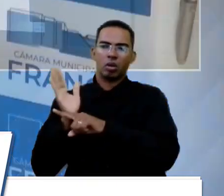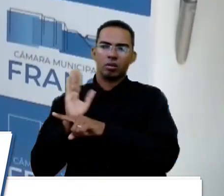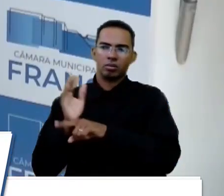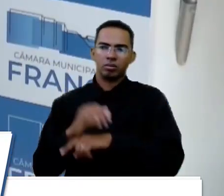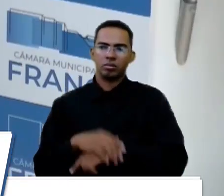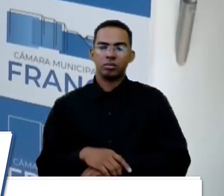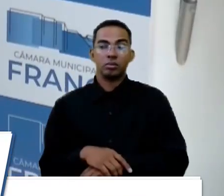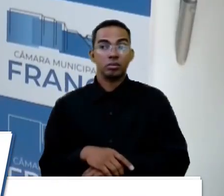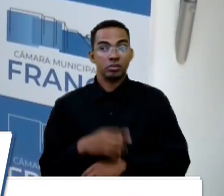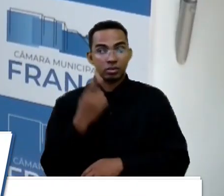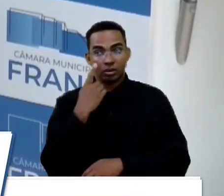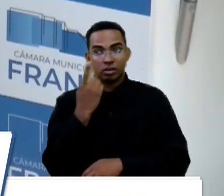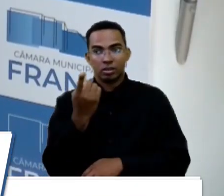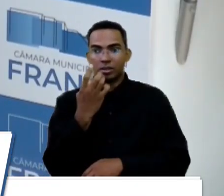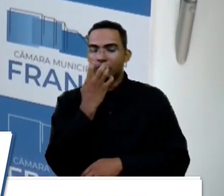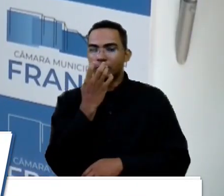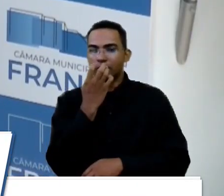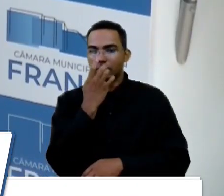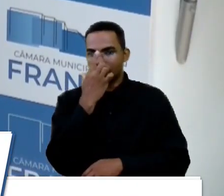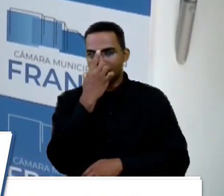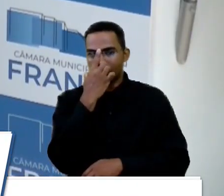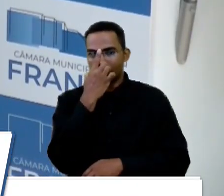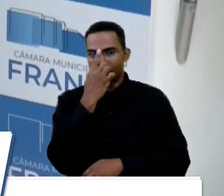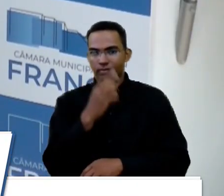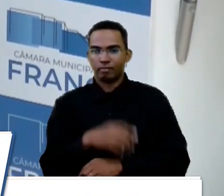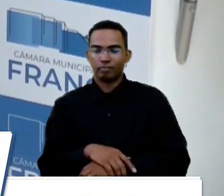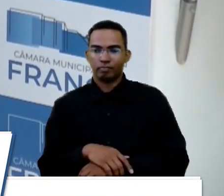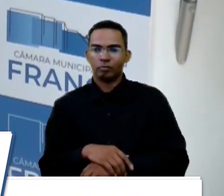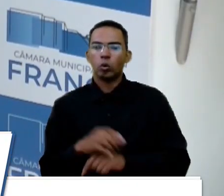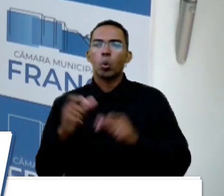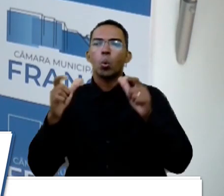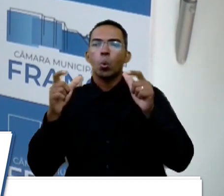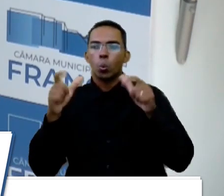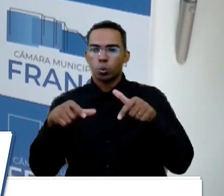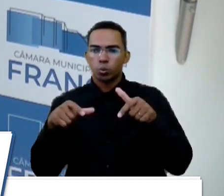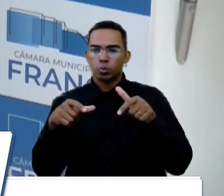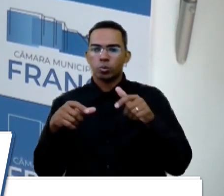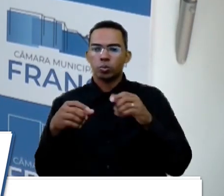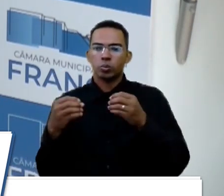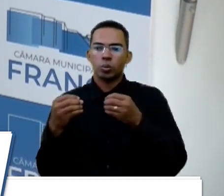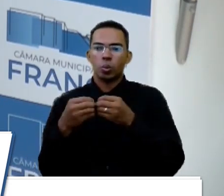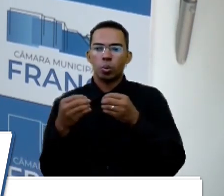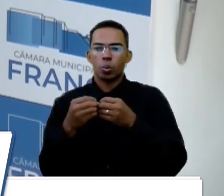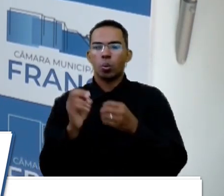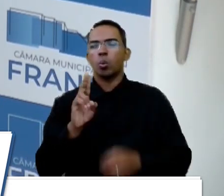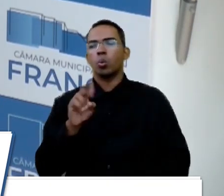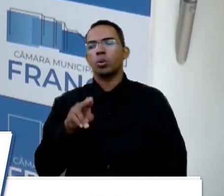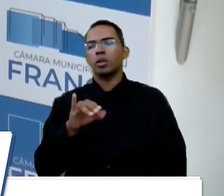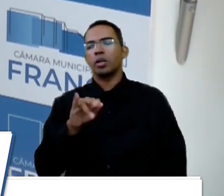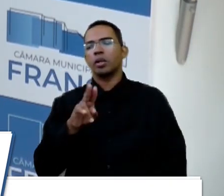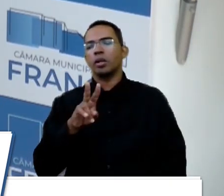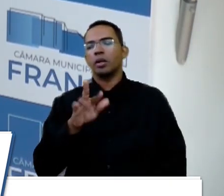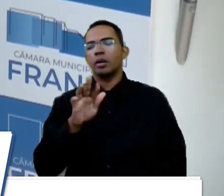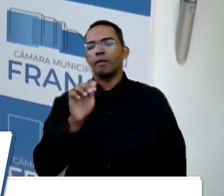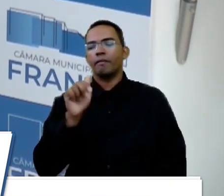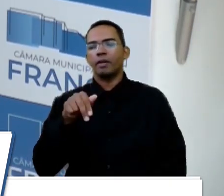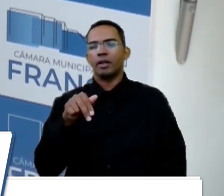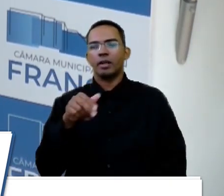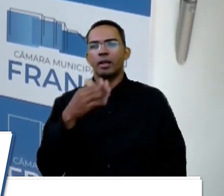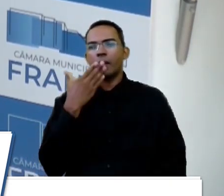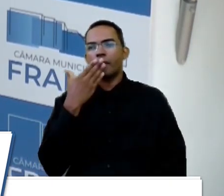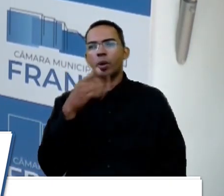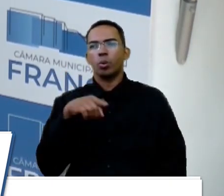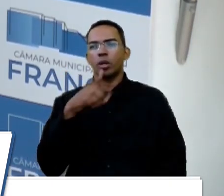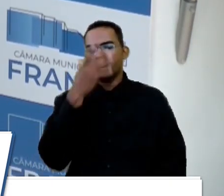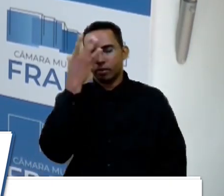Ó, esse cachorro, ele estava num local ali perto da Unifrã. E aí, o que que a gente sempre pede pra pessoa